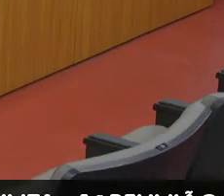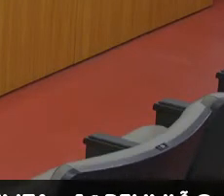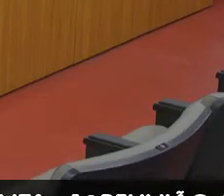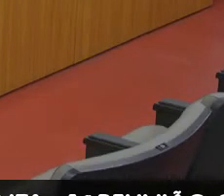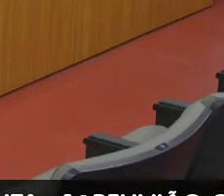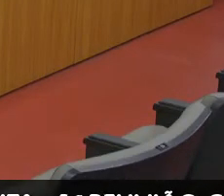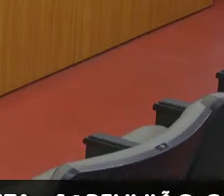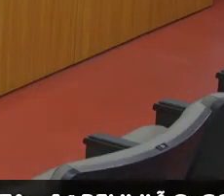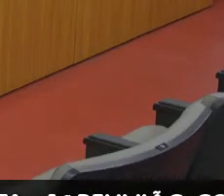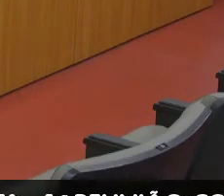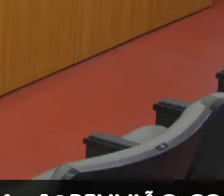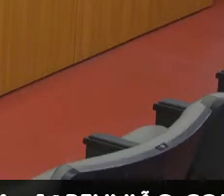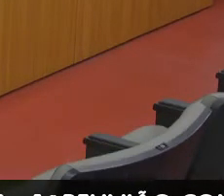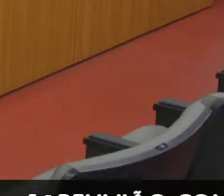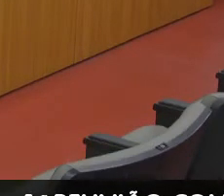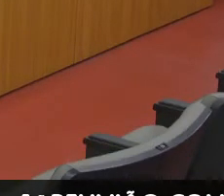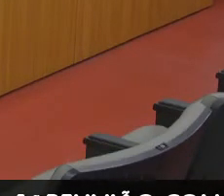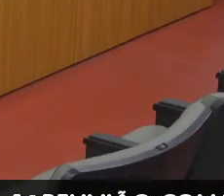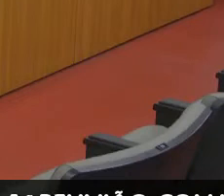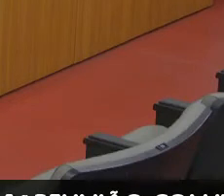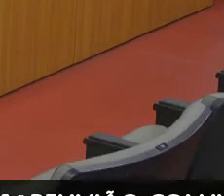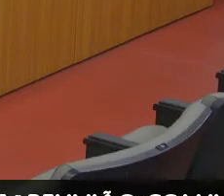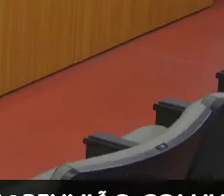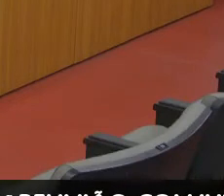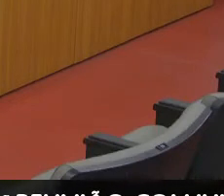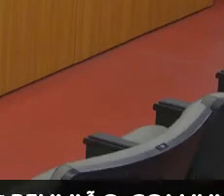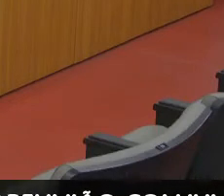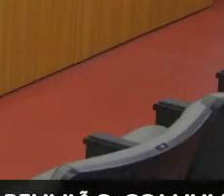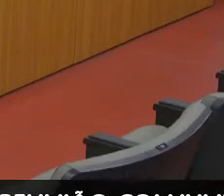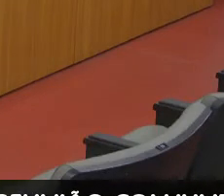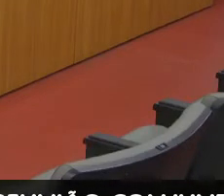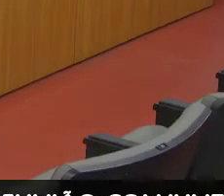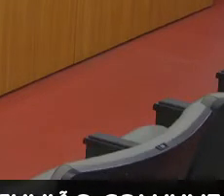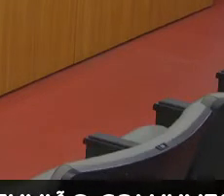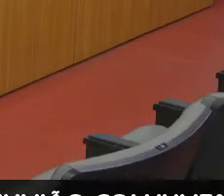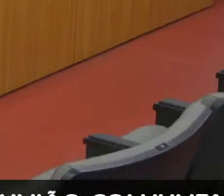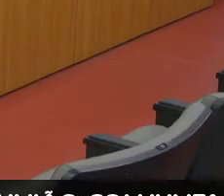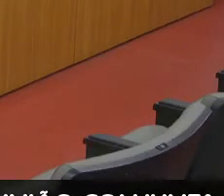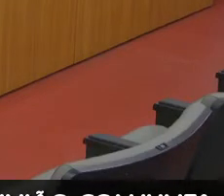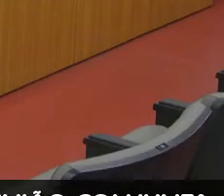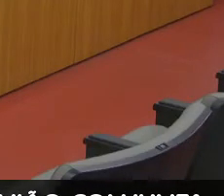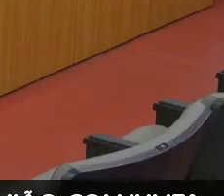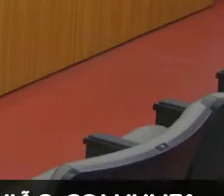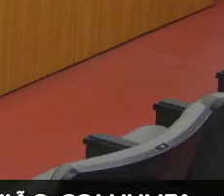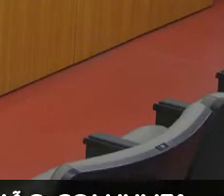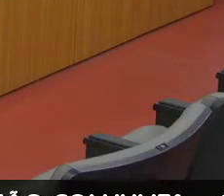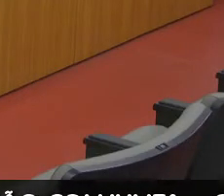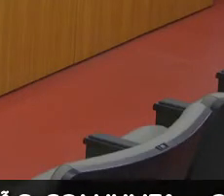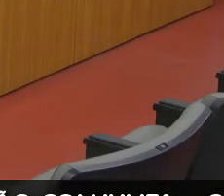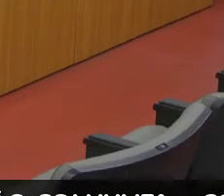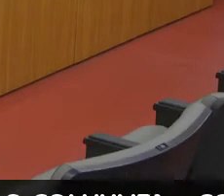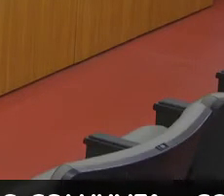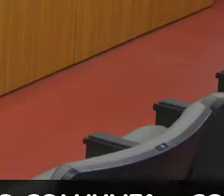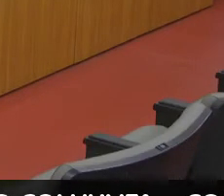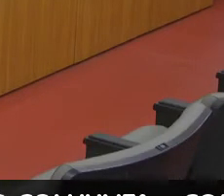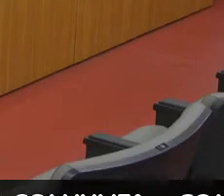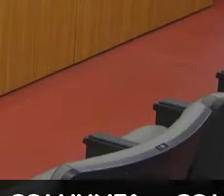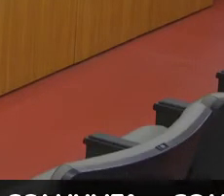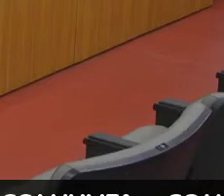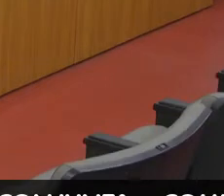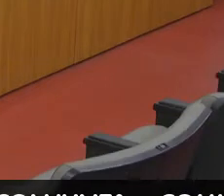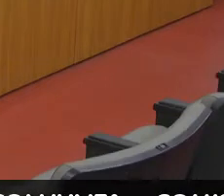vamos dizer, quando se busca o equilíbrio das contas públicas, é exatamente isso, não é um fim, e sim um meio para se atingir